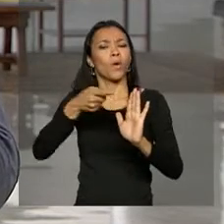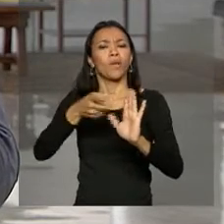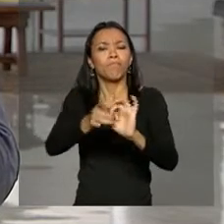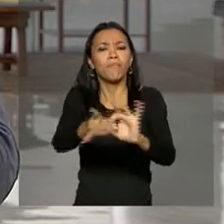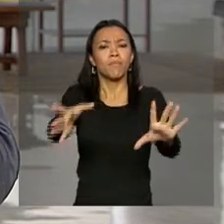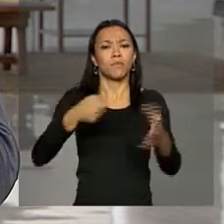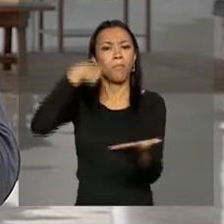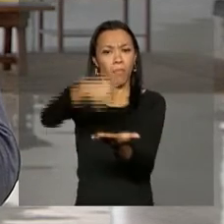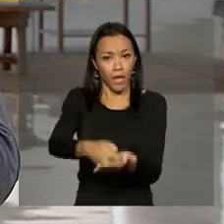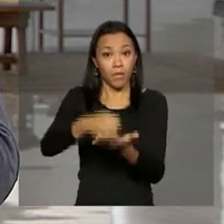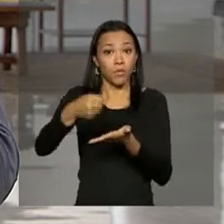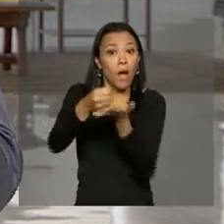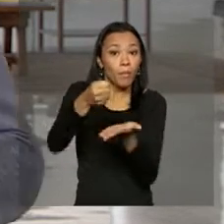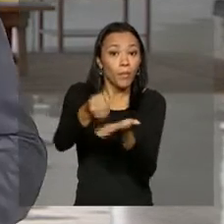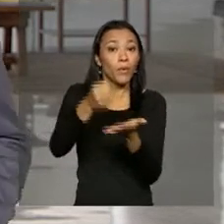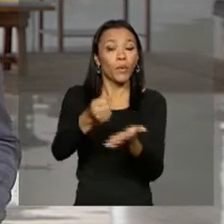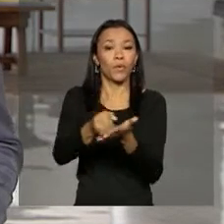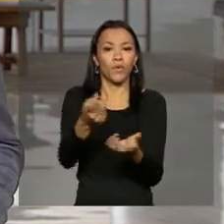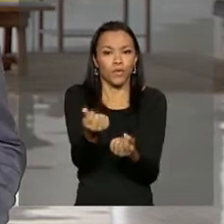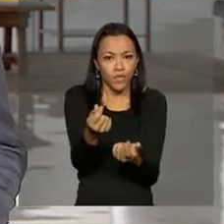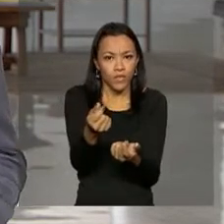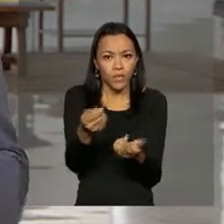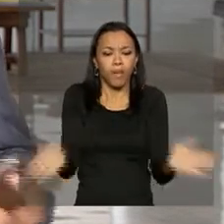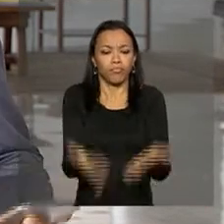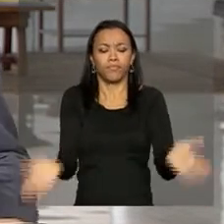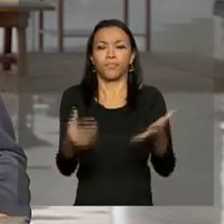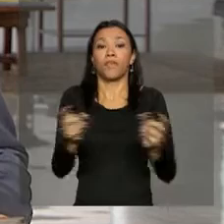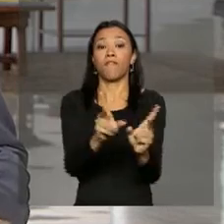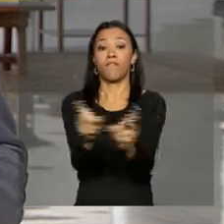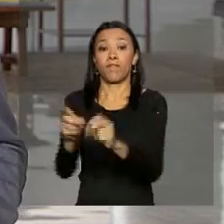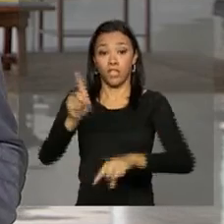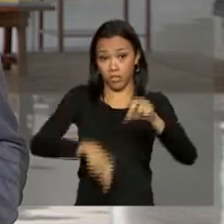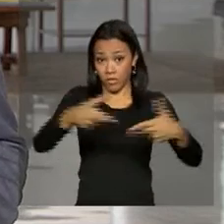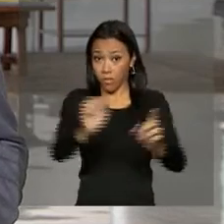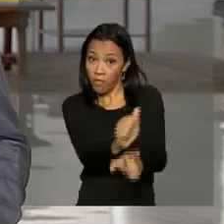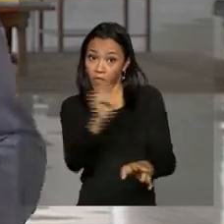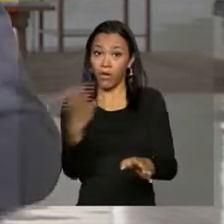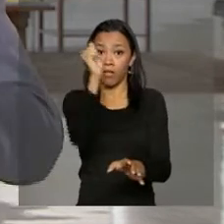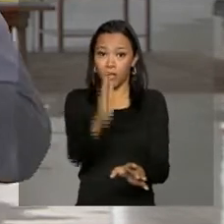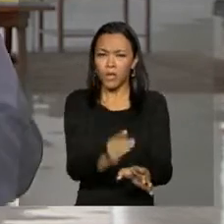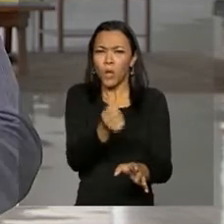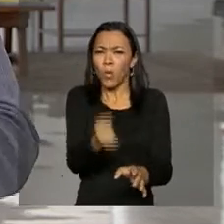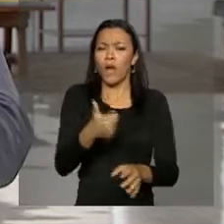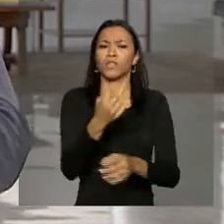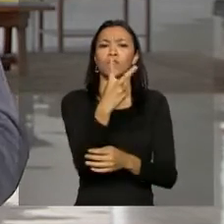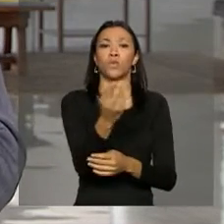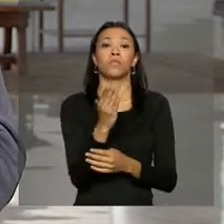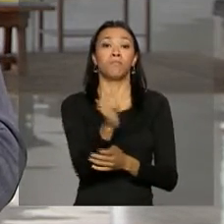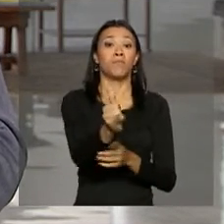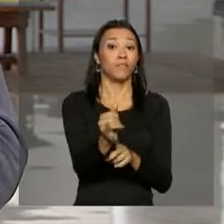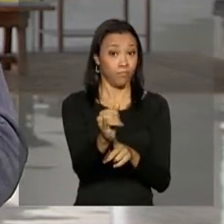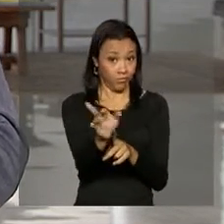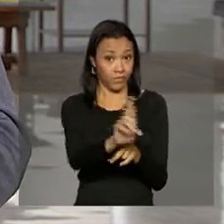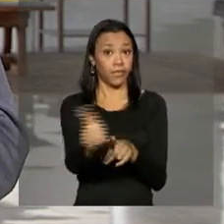do auxílio financeiro para fomento às exportações. O valor desse auxílio é de quase 2 bilhões de